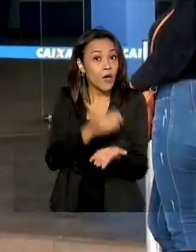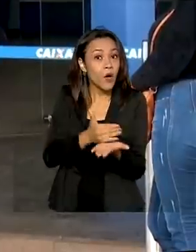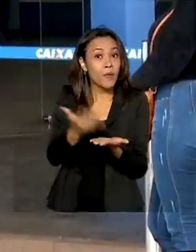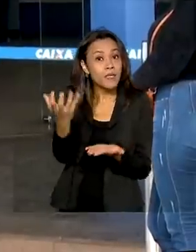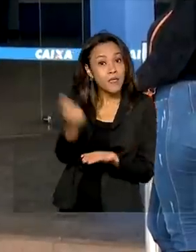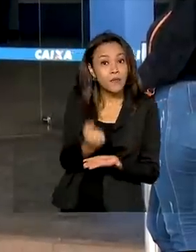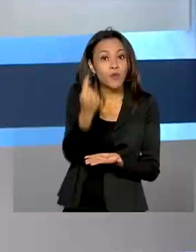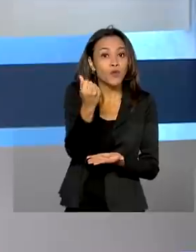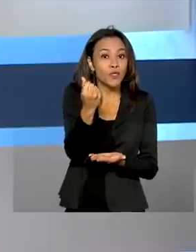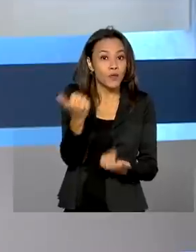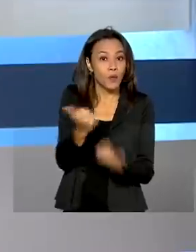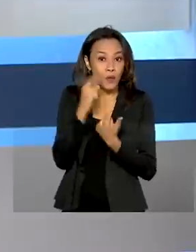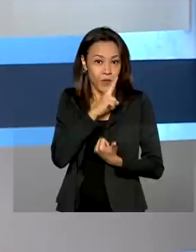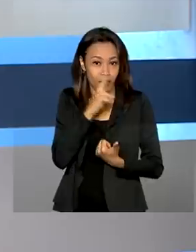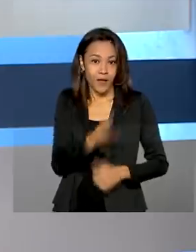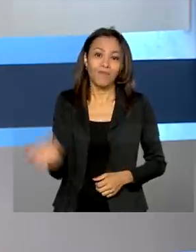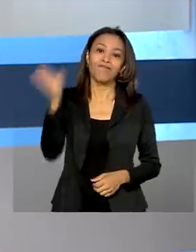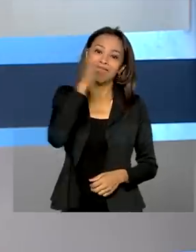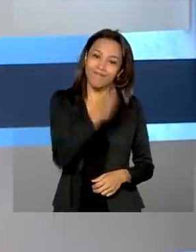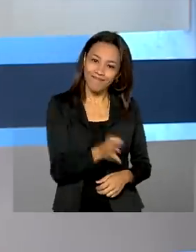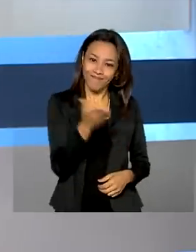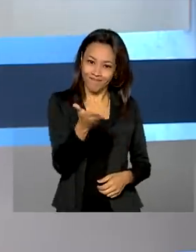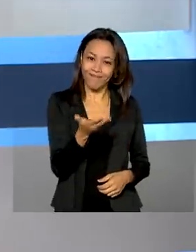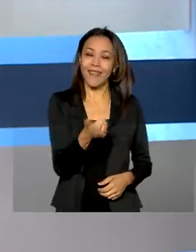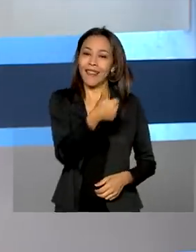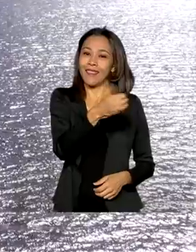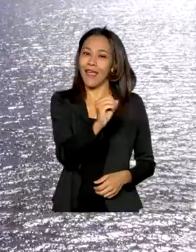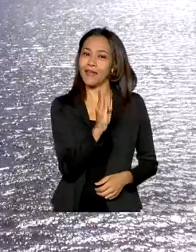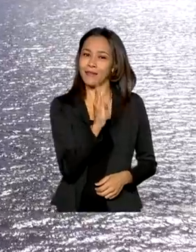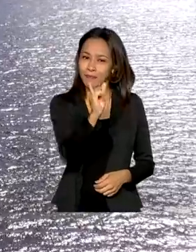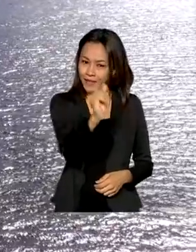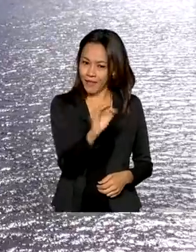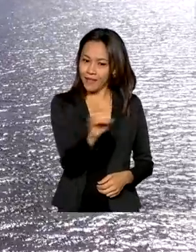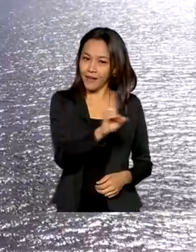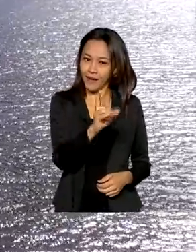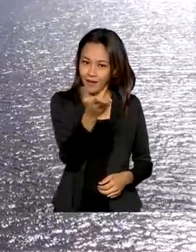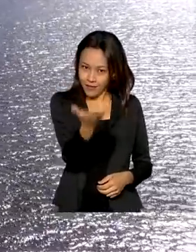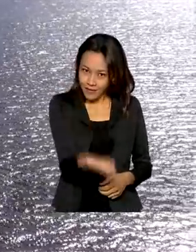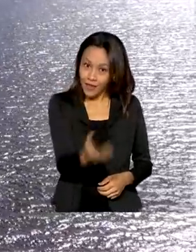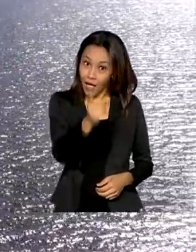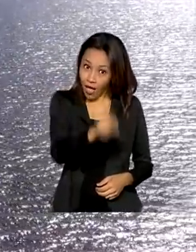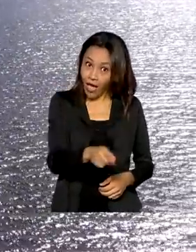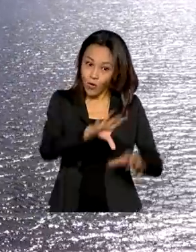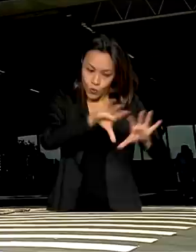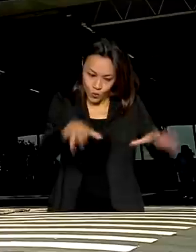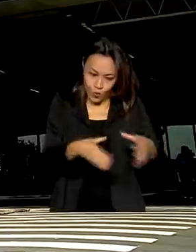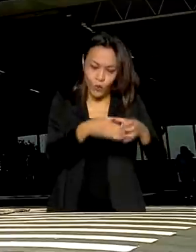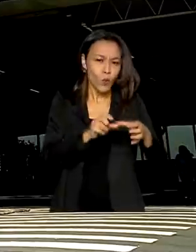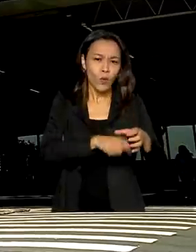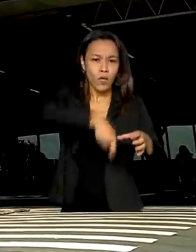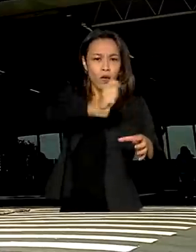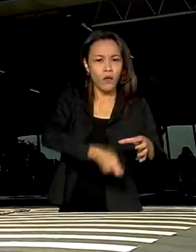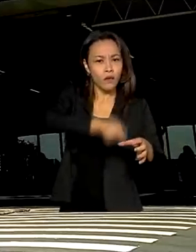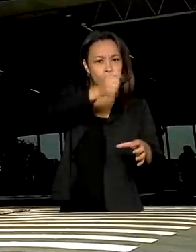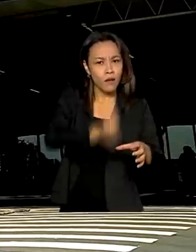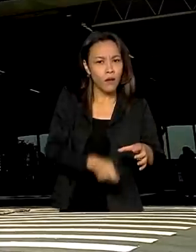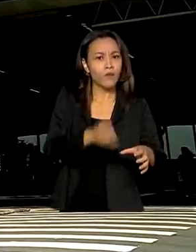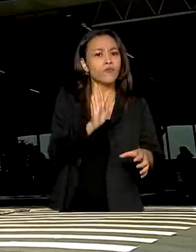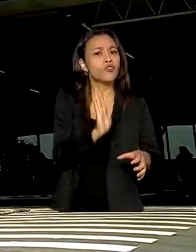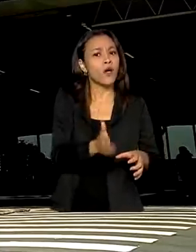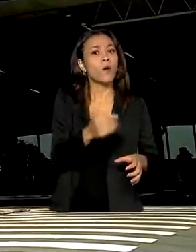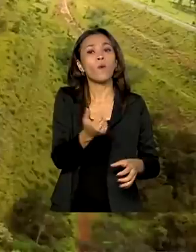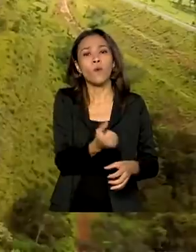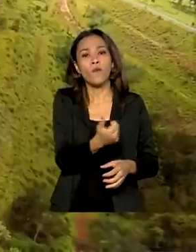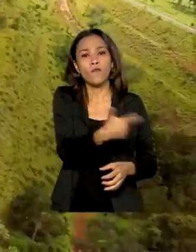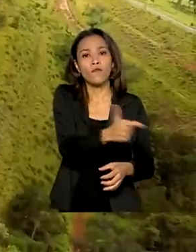auxílio emergencial. E veja também, 10 bilhões de reais. Esse foi o saldo da InfraWeek. Foram concedidos